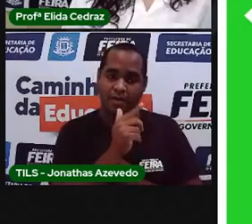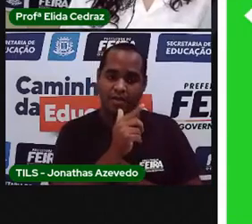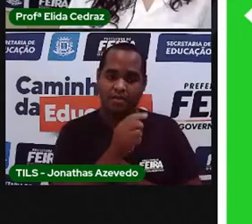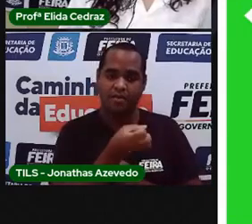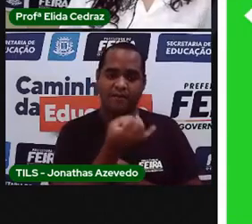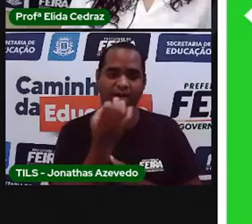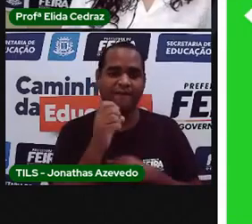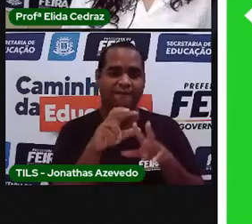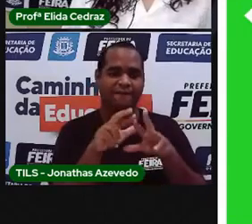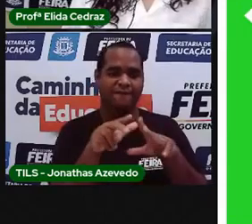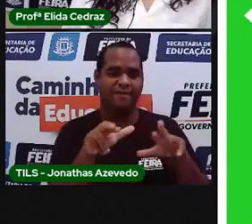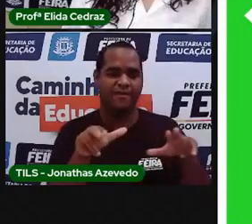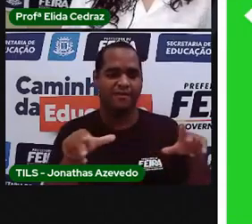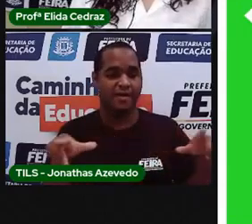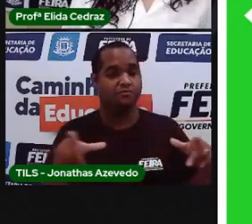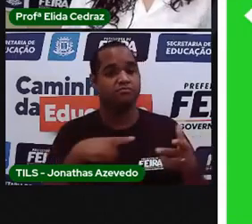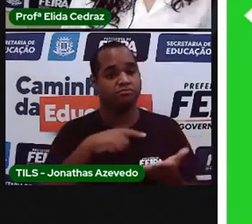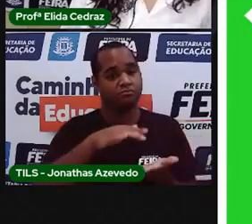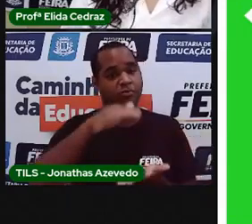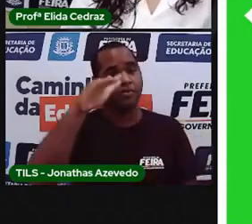vários tamanhos.